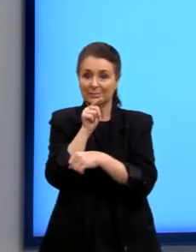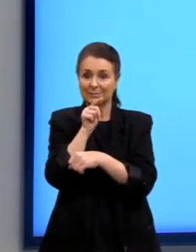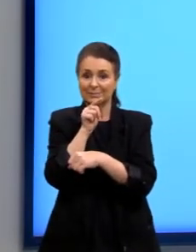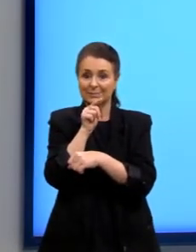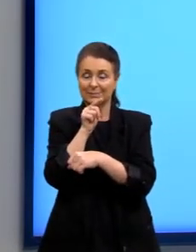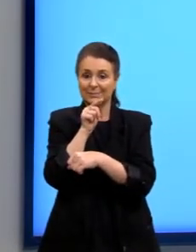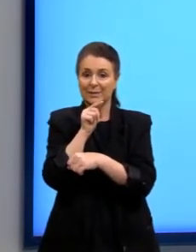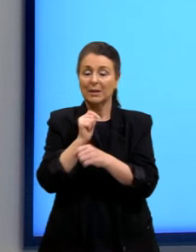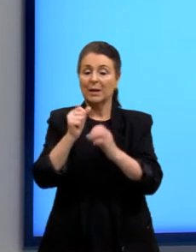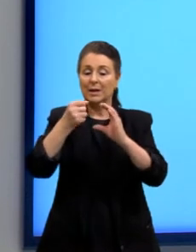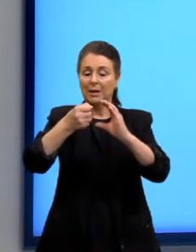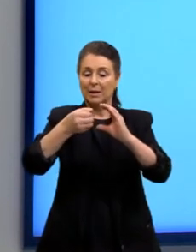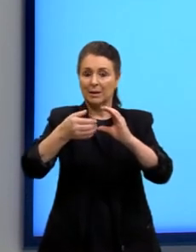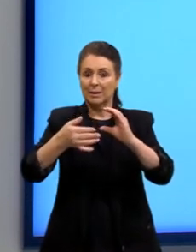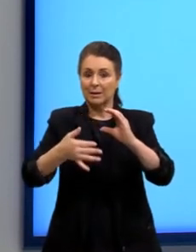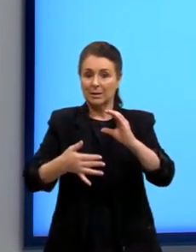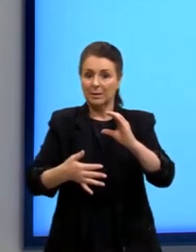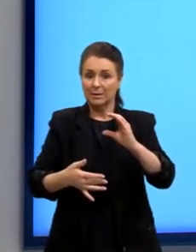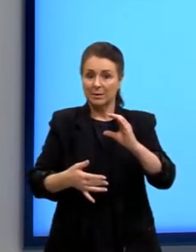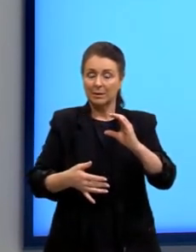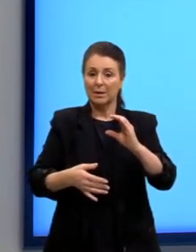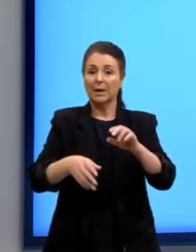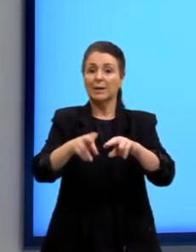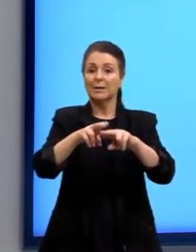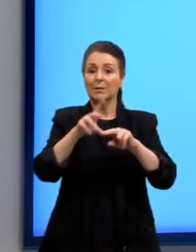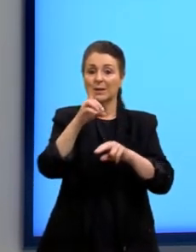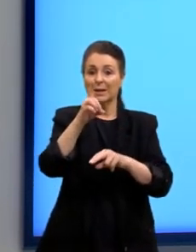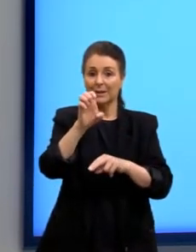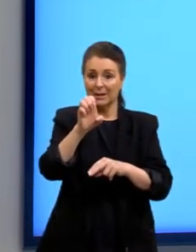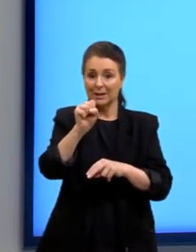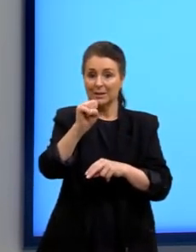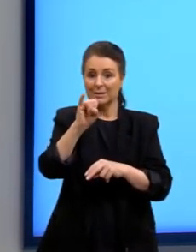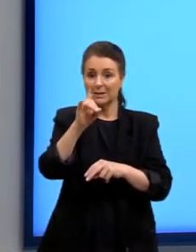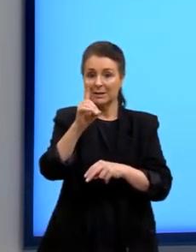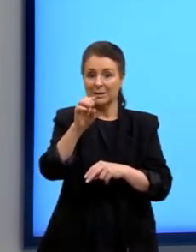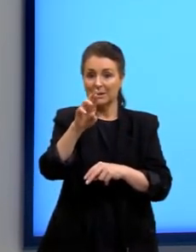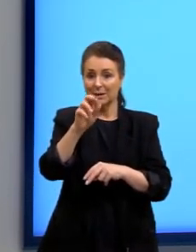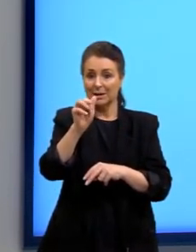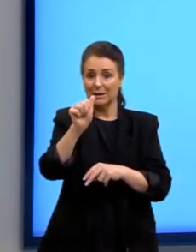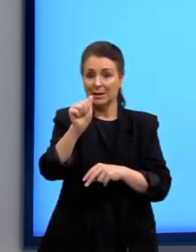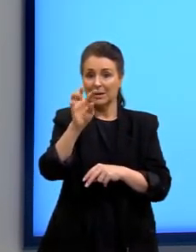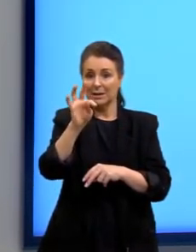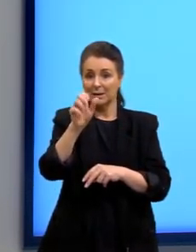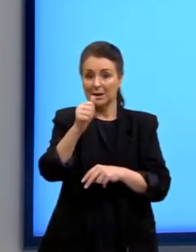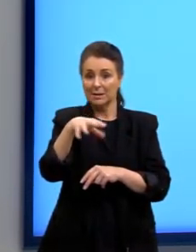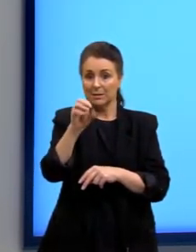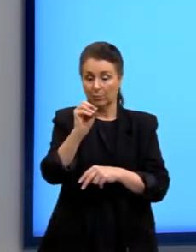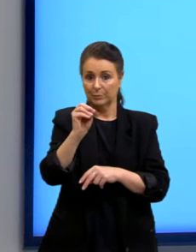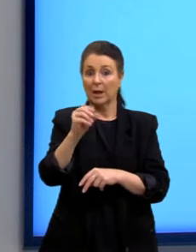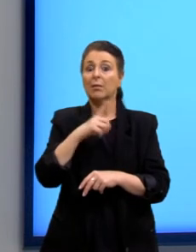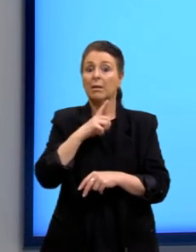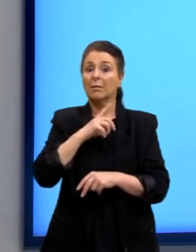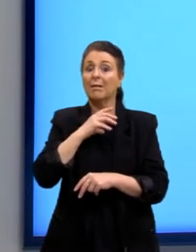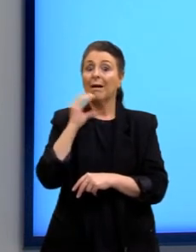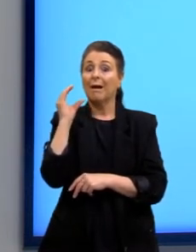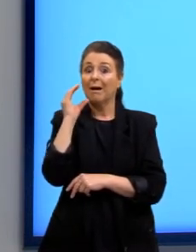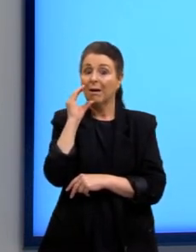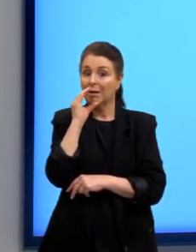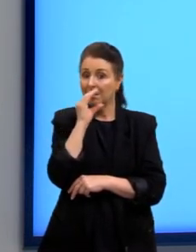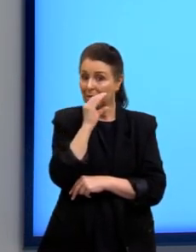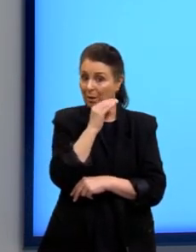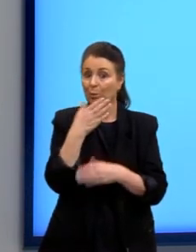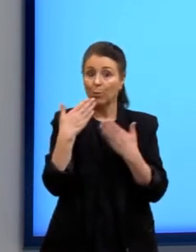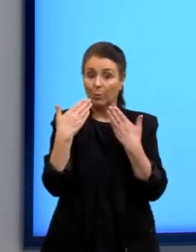caracterizado como a desidratação. A presença de calor, a presença do